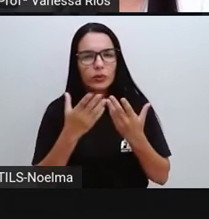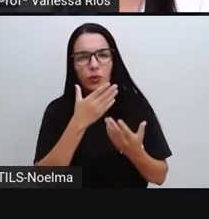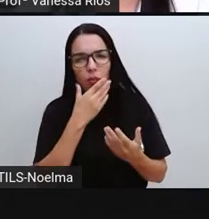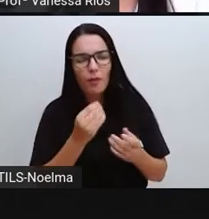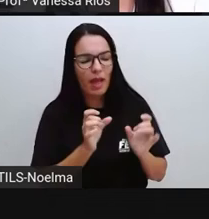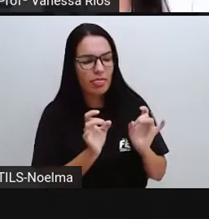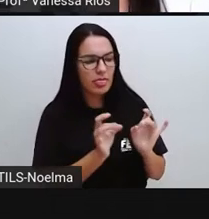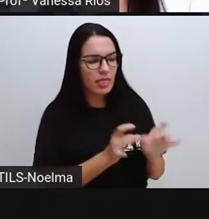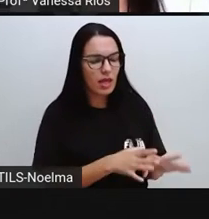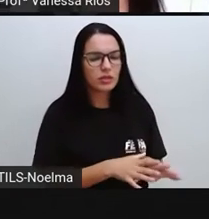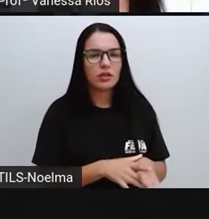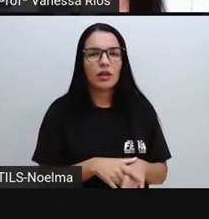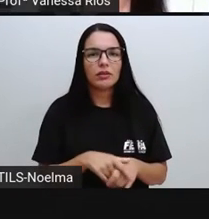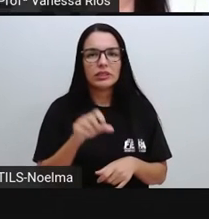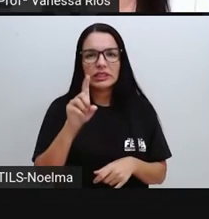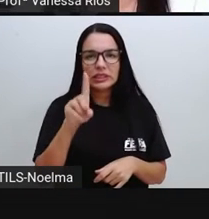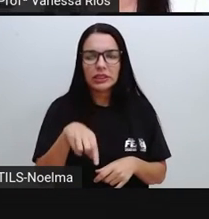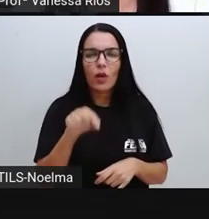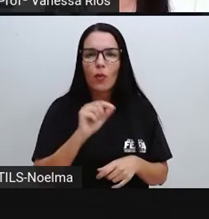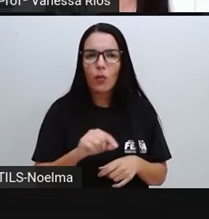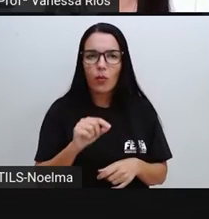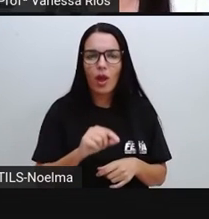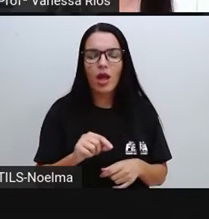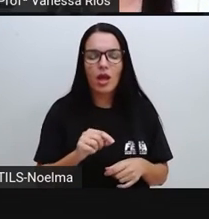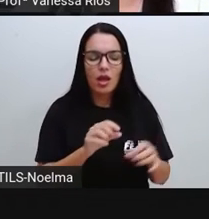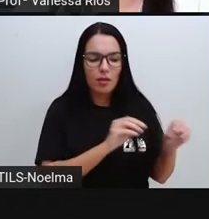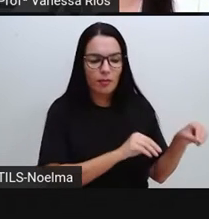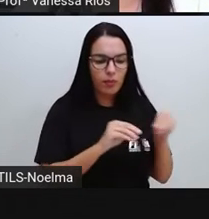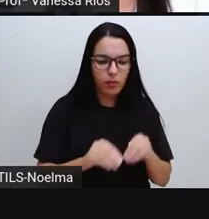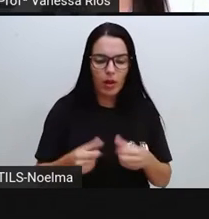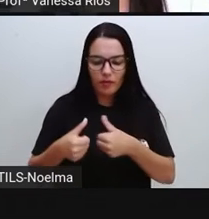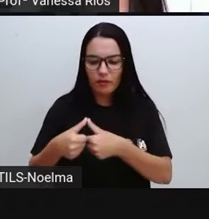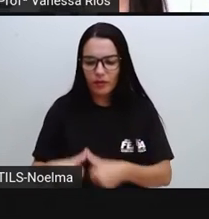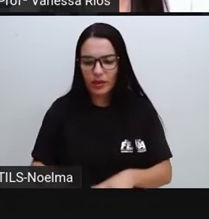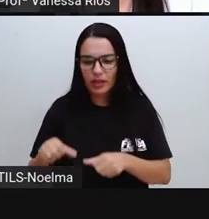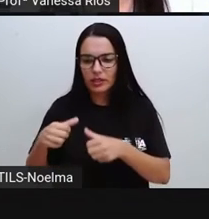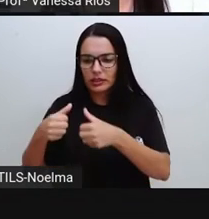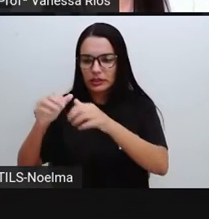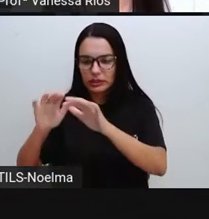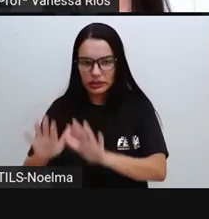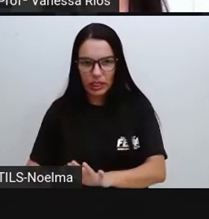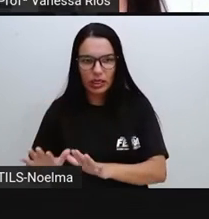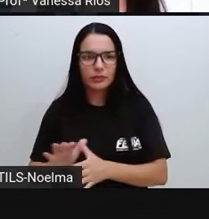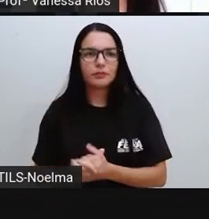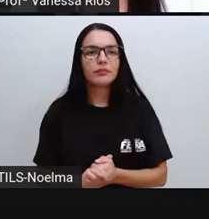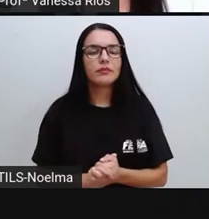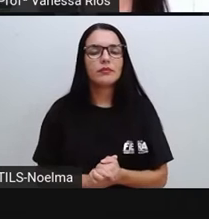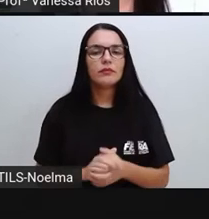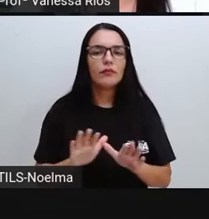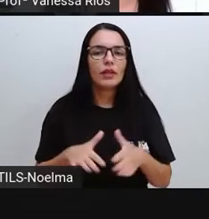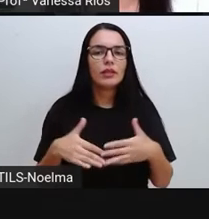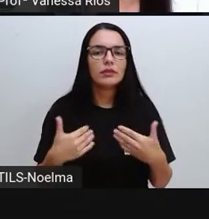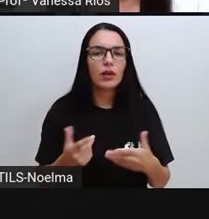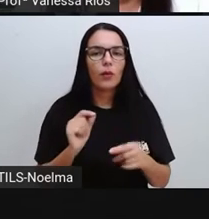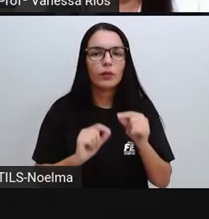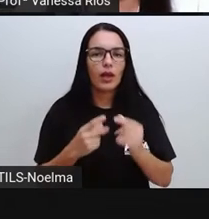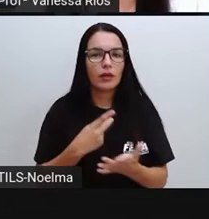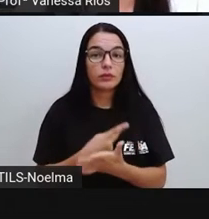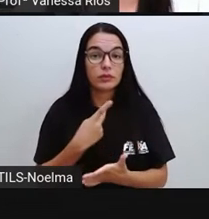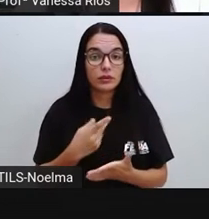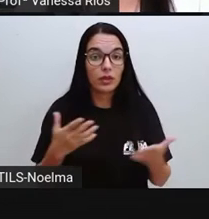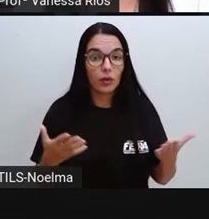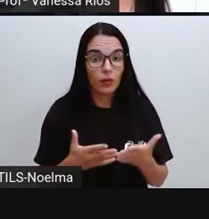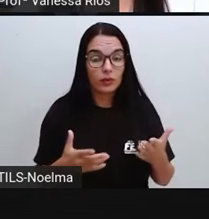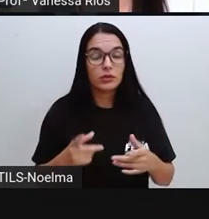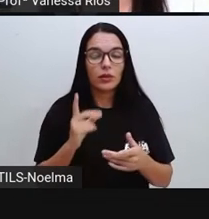homem, passa a ser sedentário, mas envolvendo em todas as atividades que nós desempenhamos até os dias de hoje,